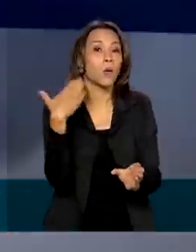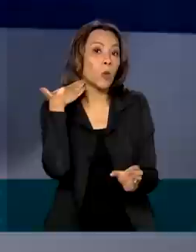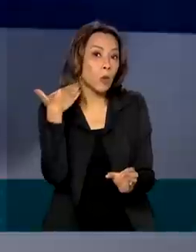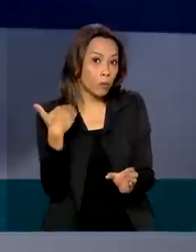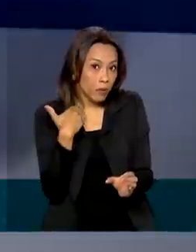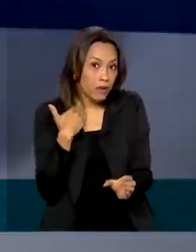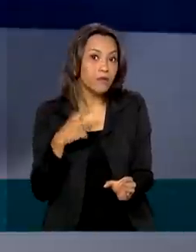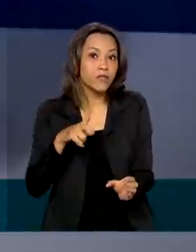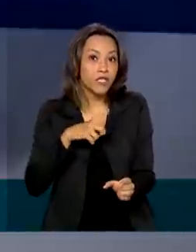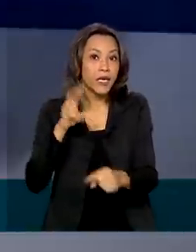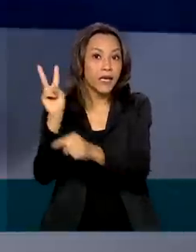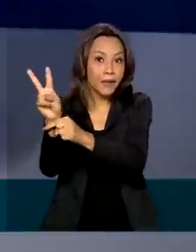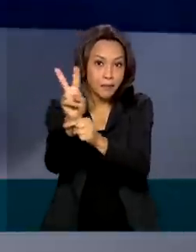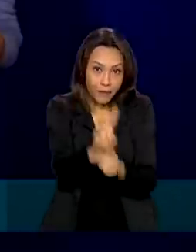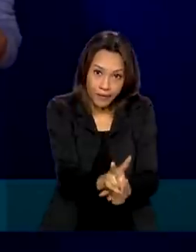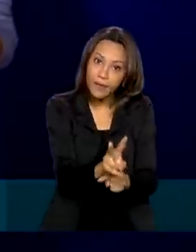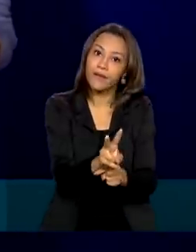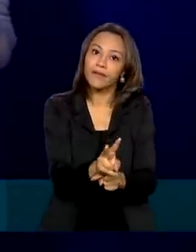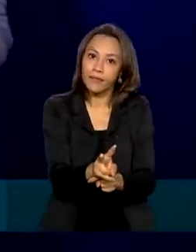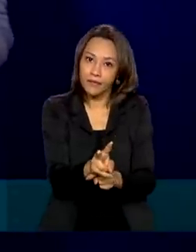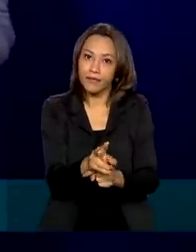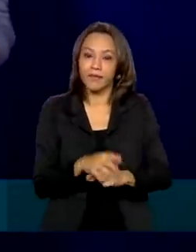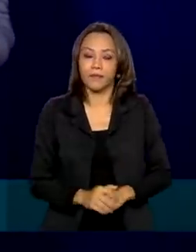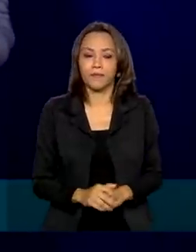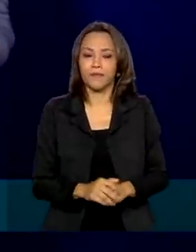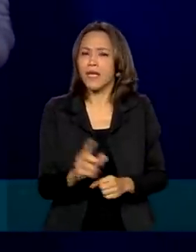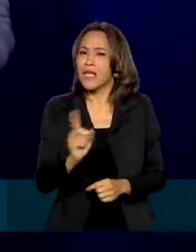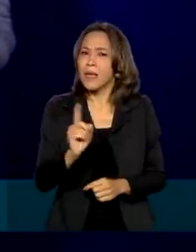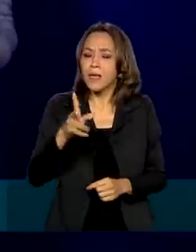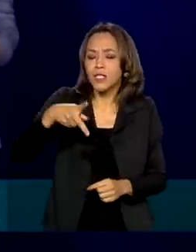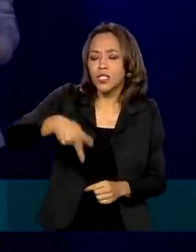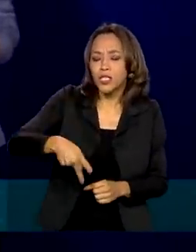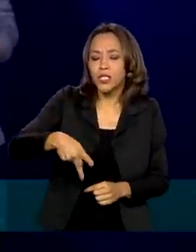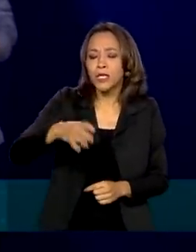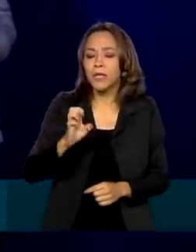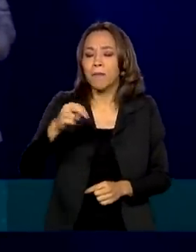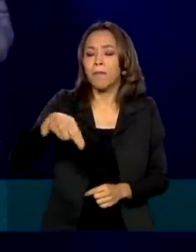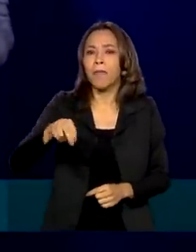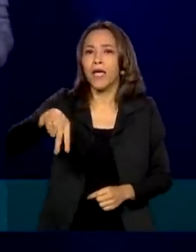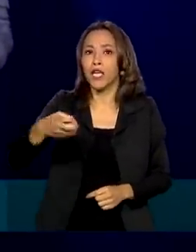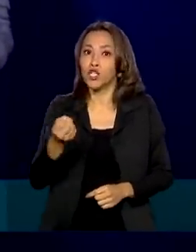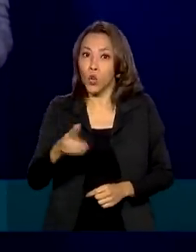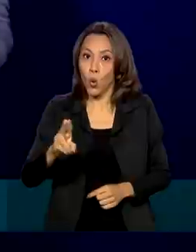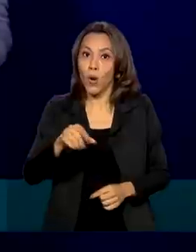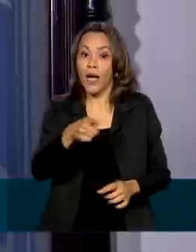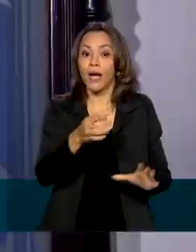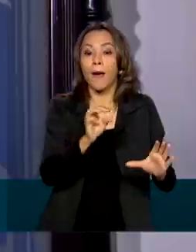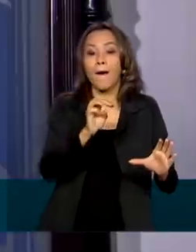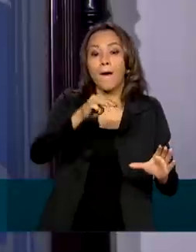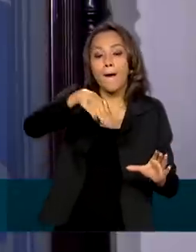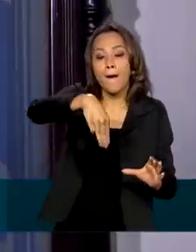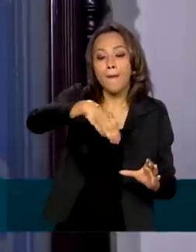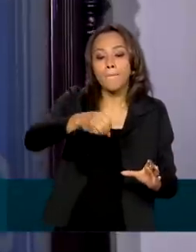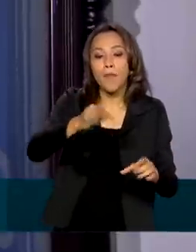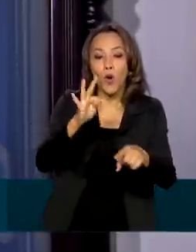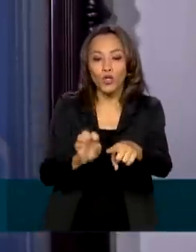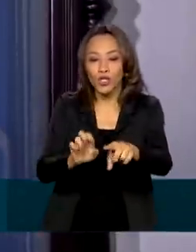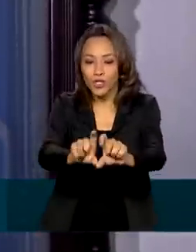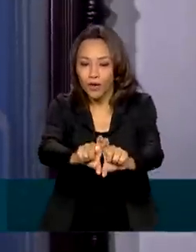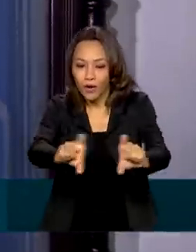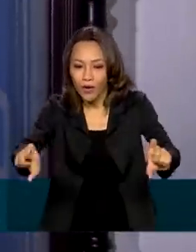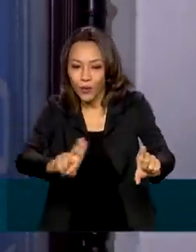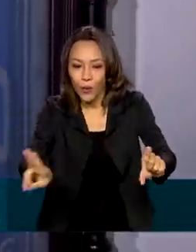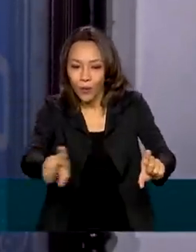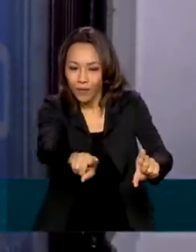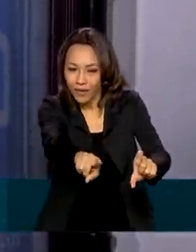empréstimos sob penhor. Ele não nasceu com o nome de penhor. A princípio ele chamava Monte Socorro, exatamente porque era